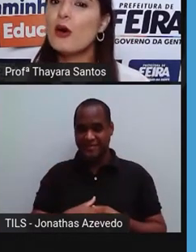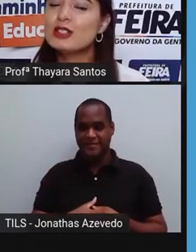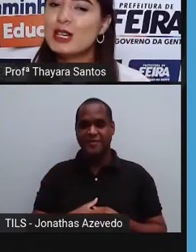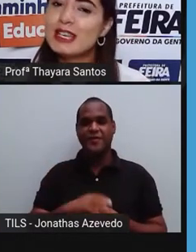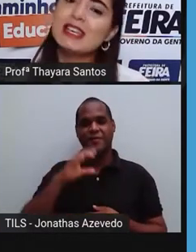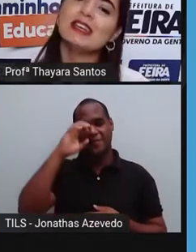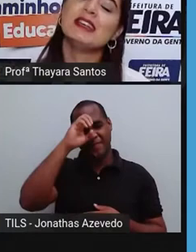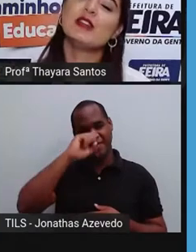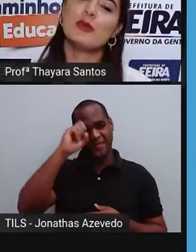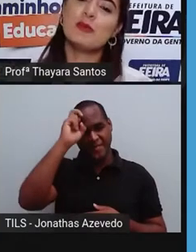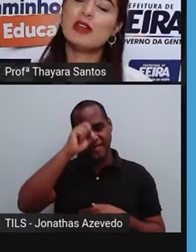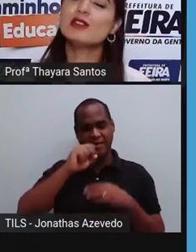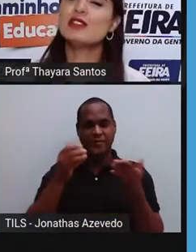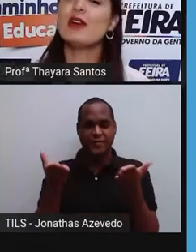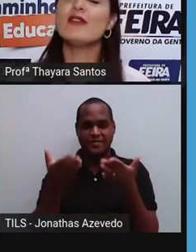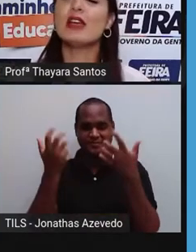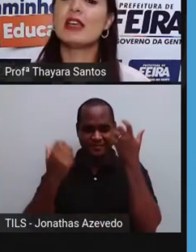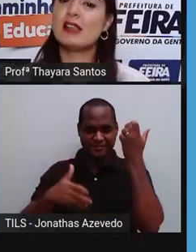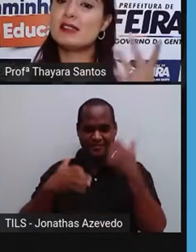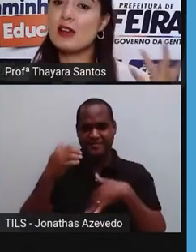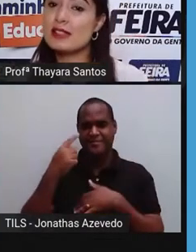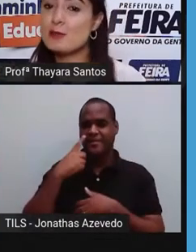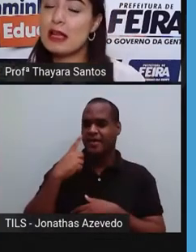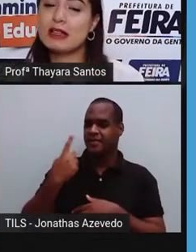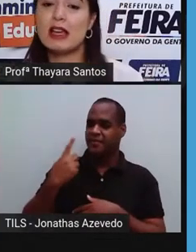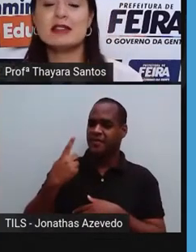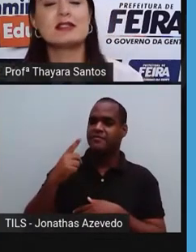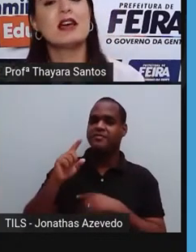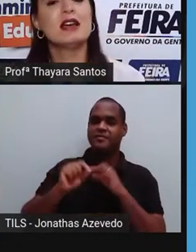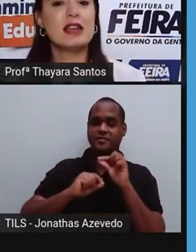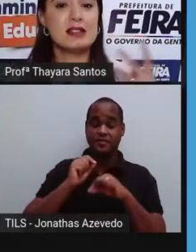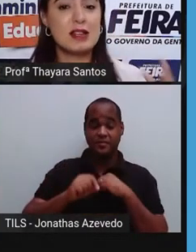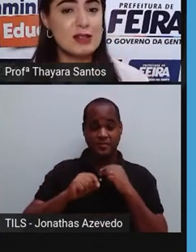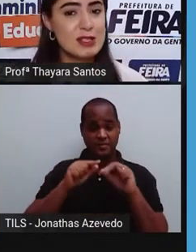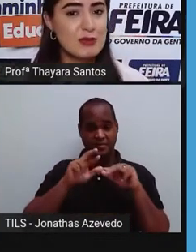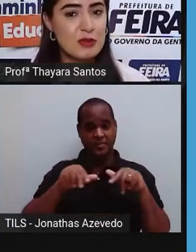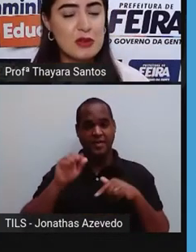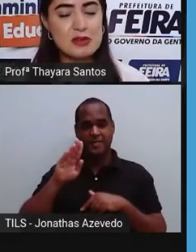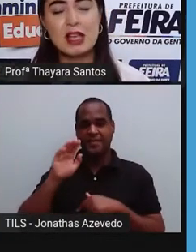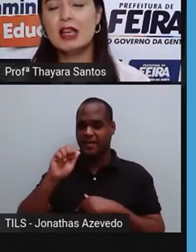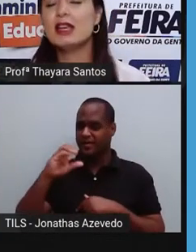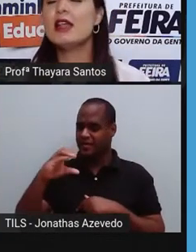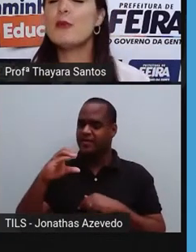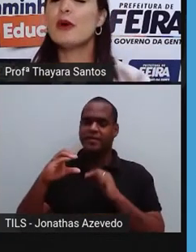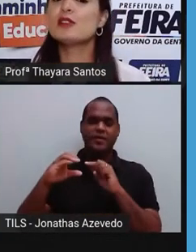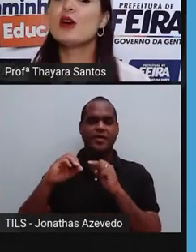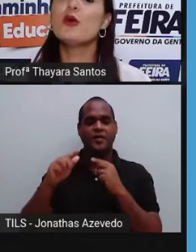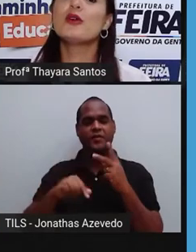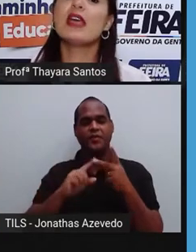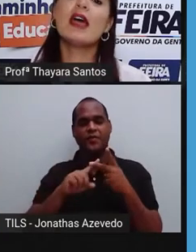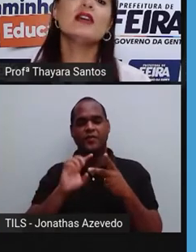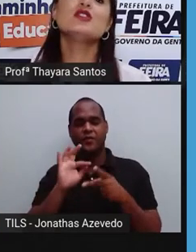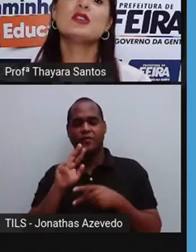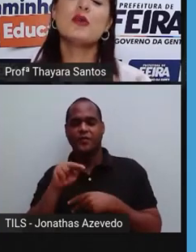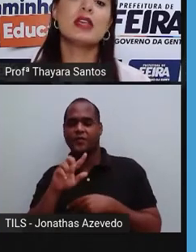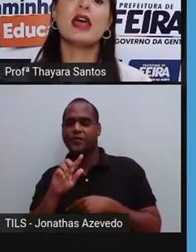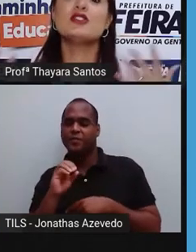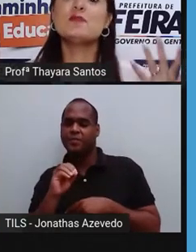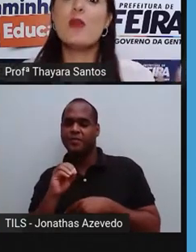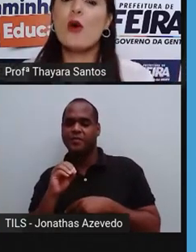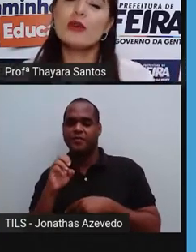hoje aqui. Então primeiro a gente vai ver quem são essas bactérias, quem são esses fungos e depois o que é